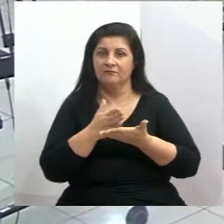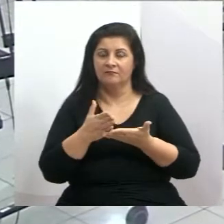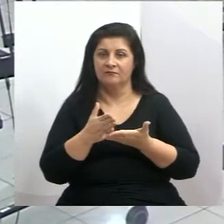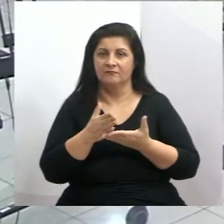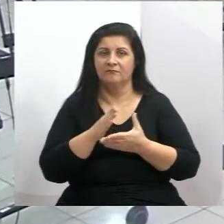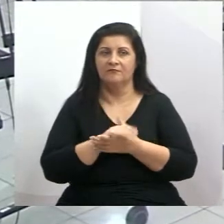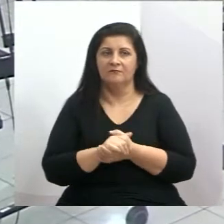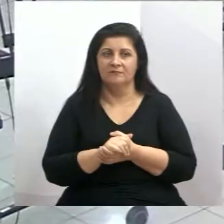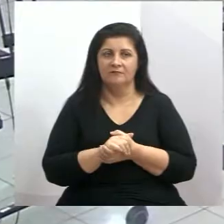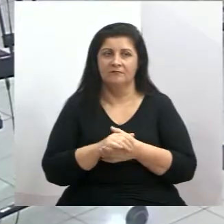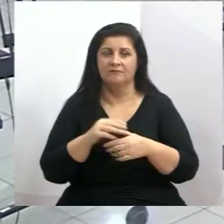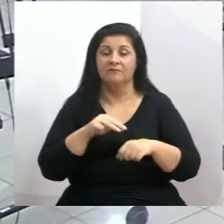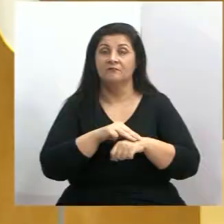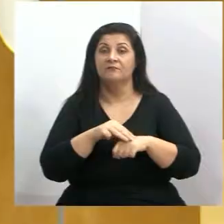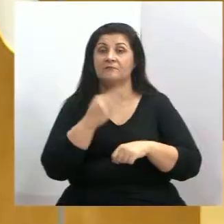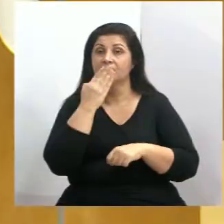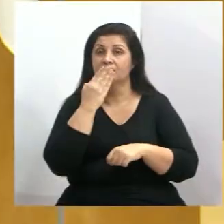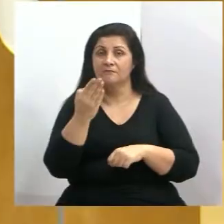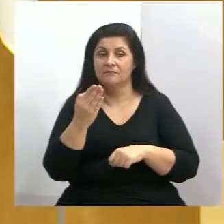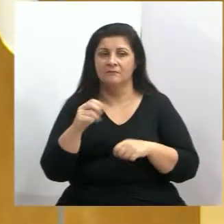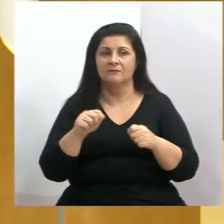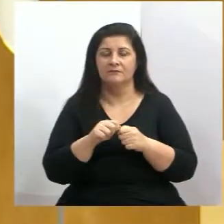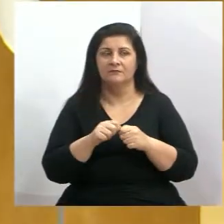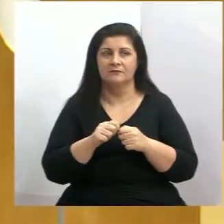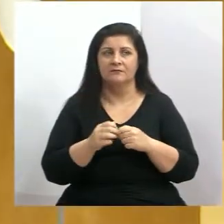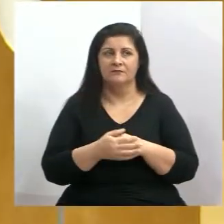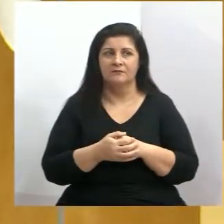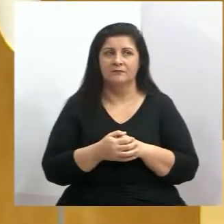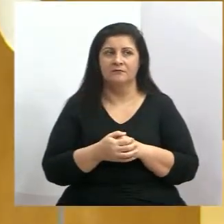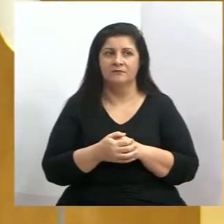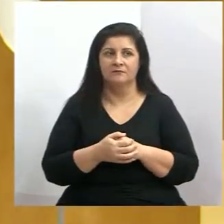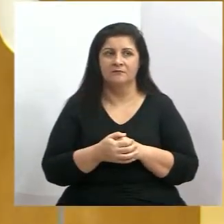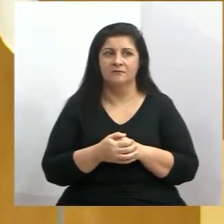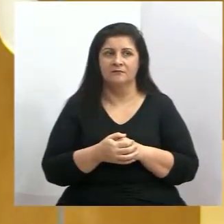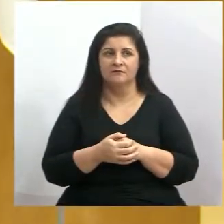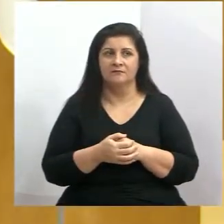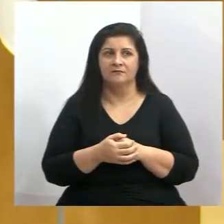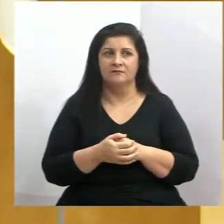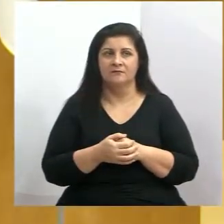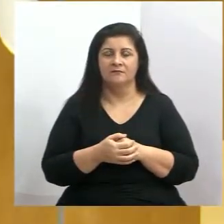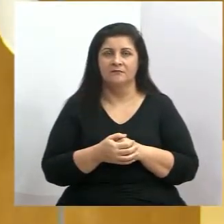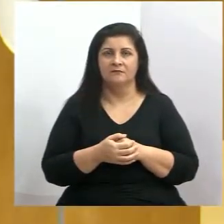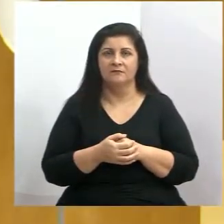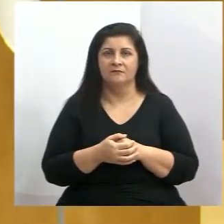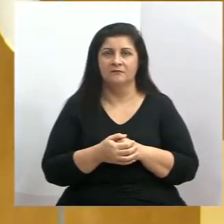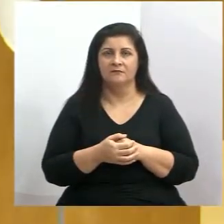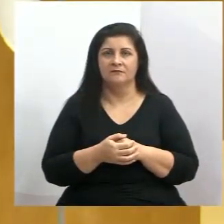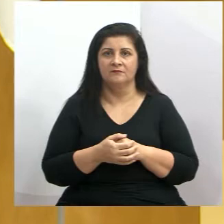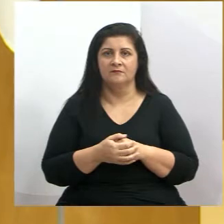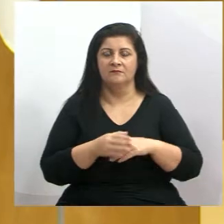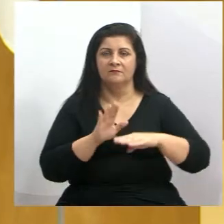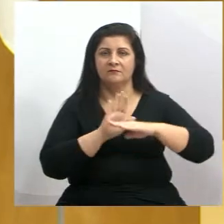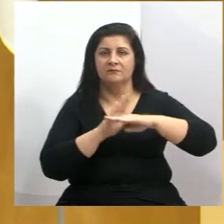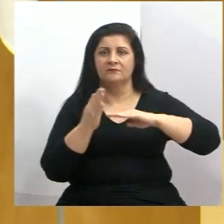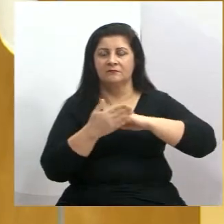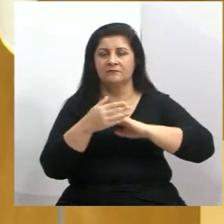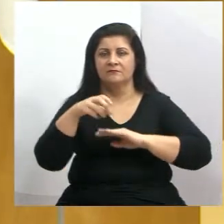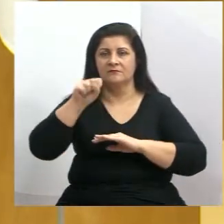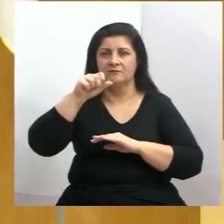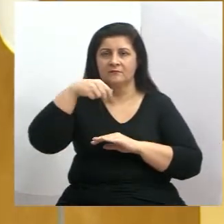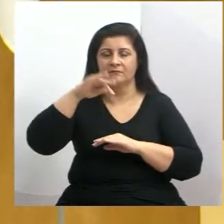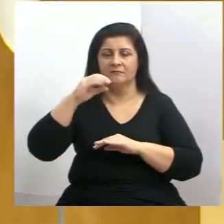falar de alguns pedidos que a gente fez, essa semana a gente esteve ali no Parque Santo Antônio,